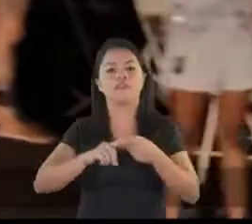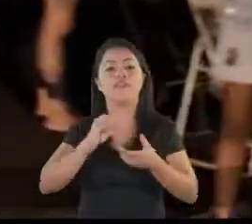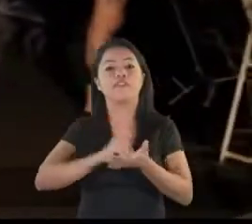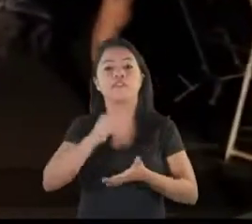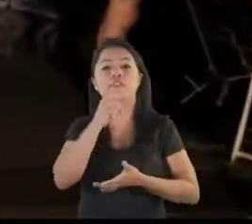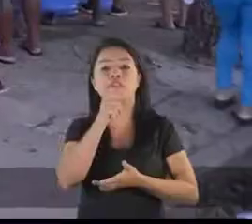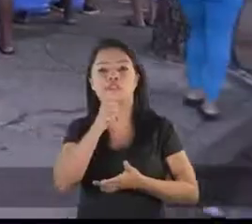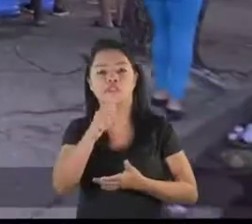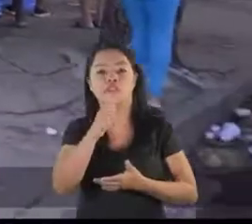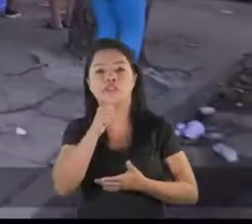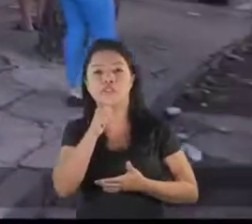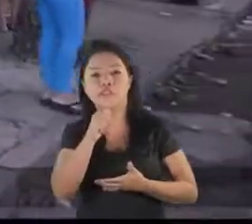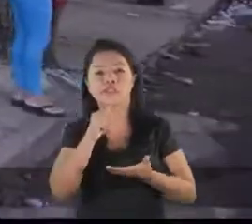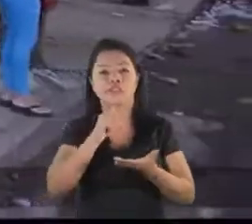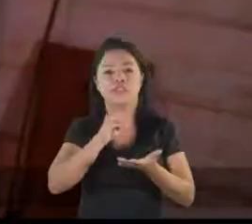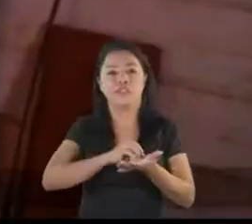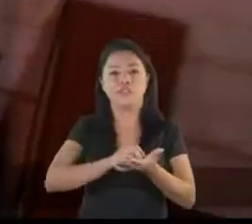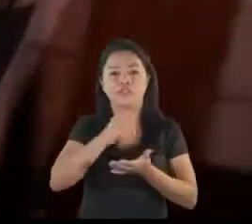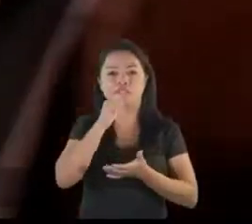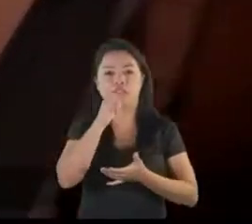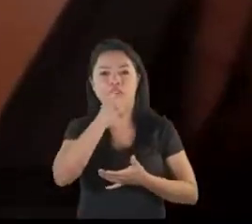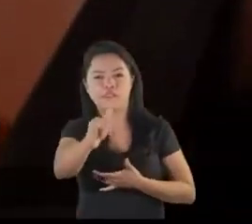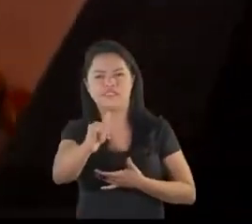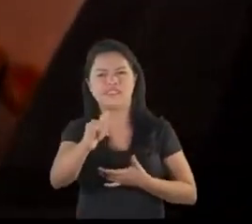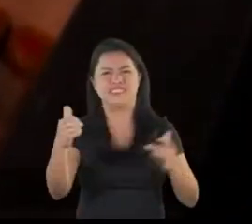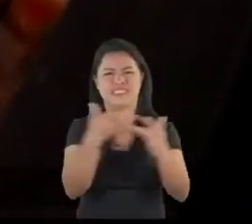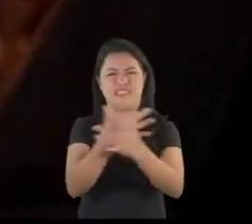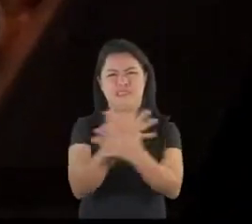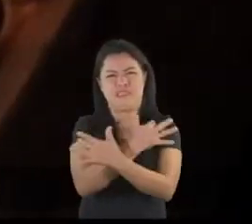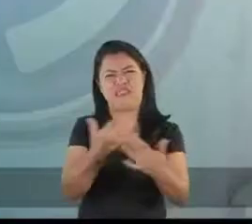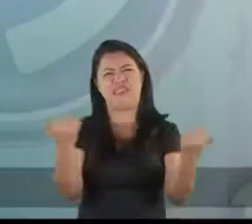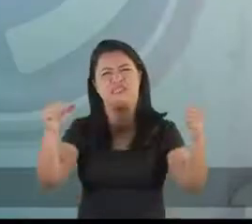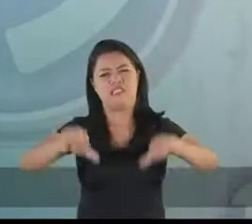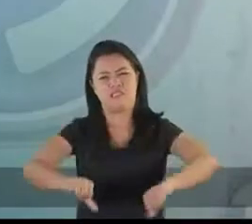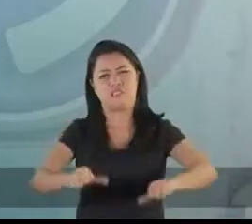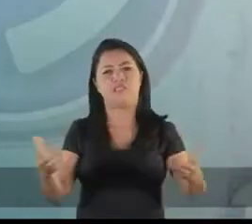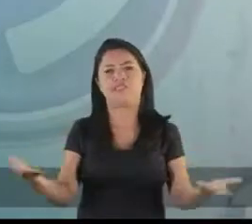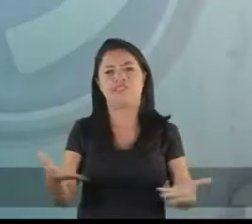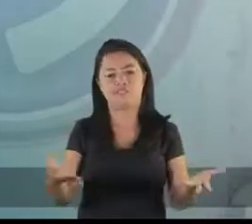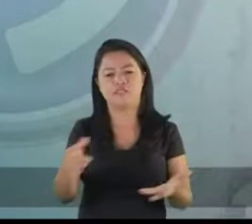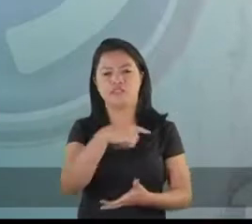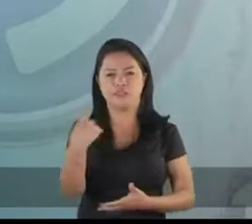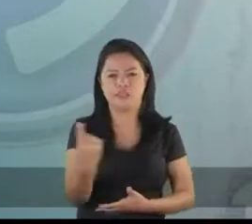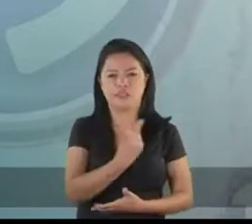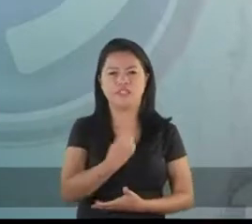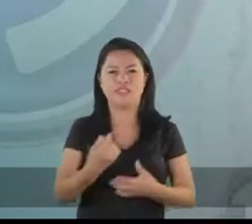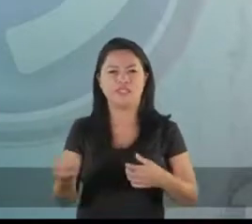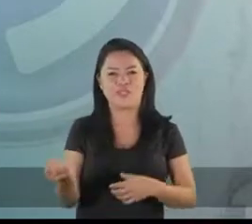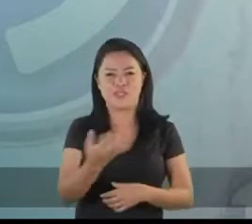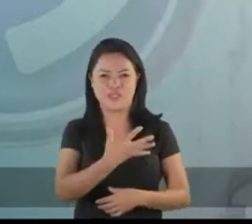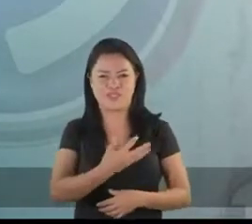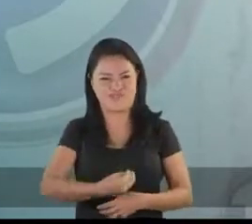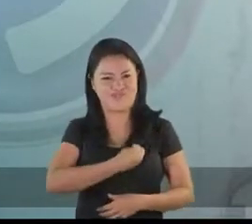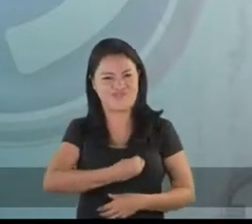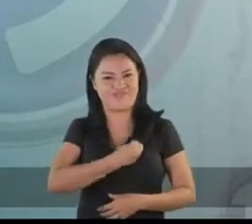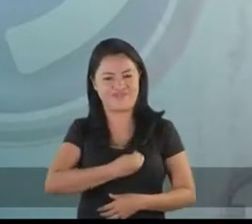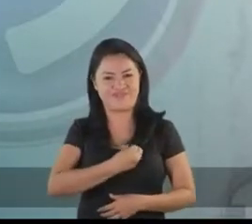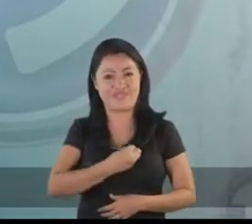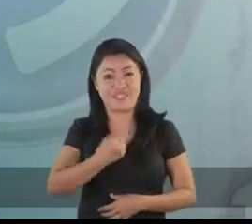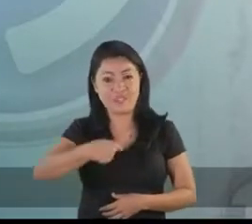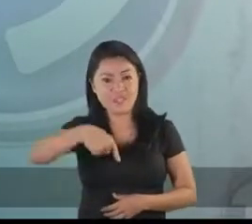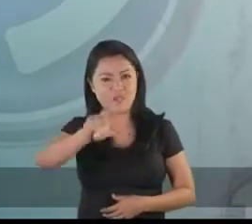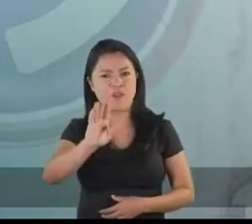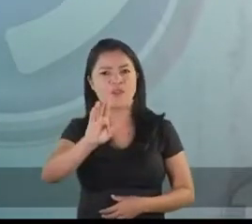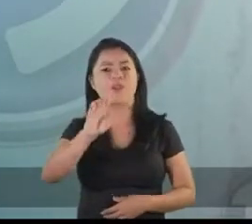deixou sem luz e água, ficando nossa cidade um caos. Vamos agora escrever uma nova história.